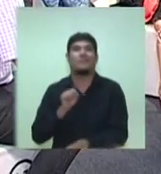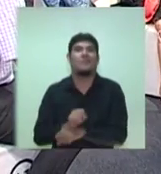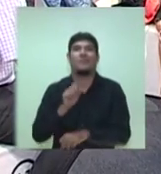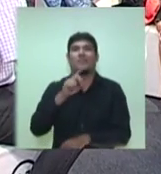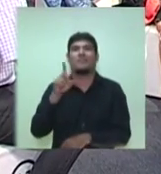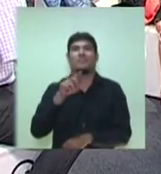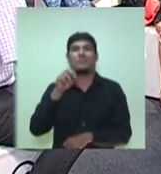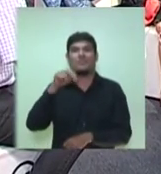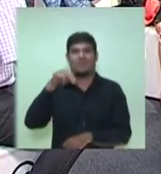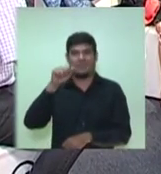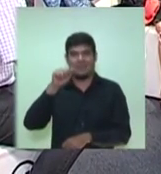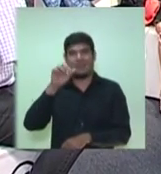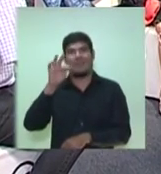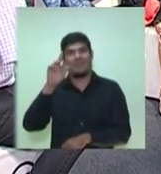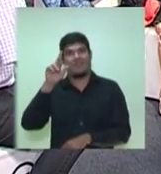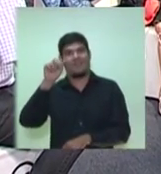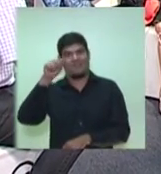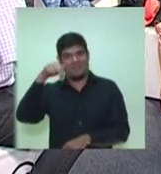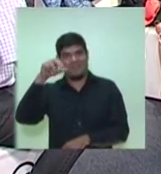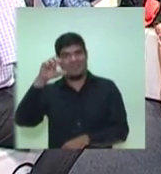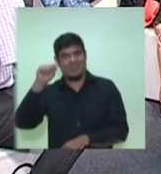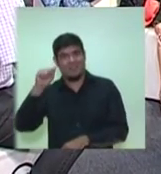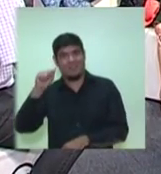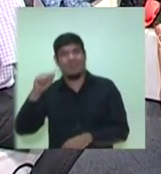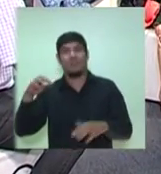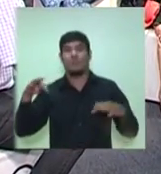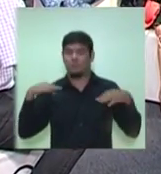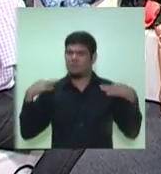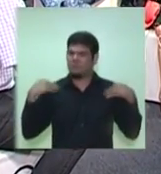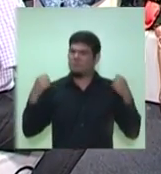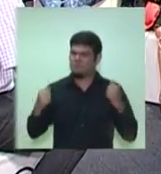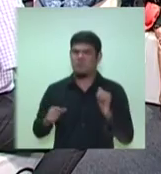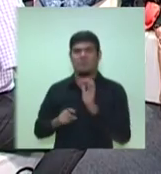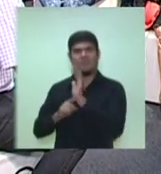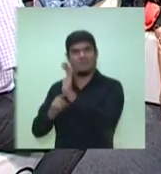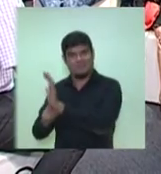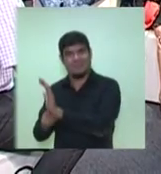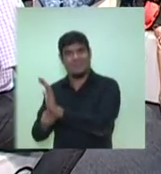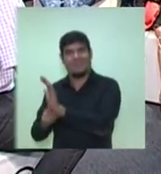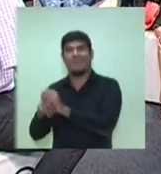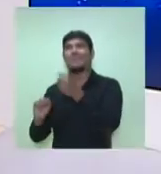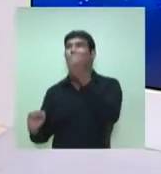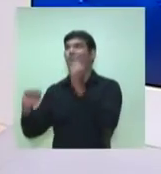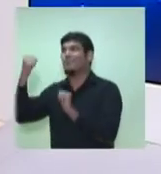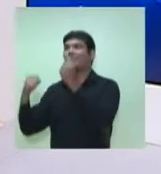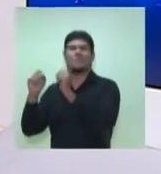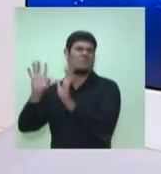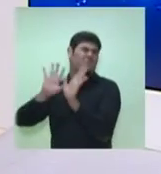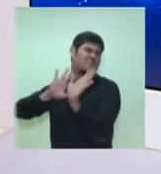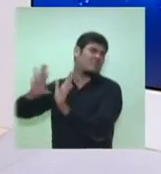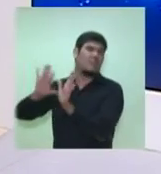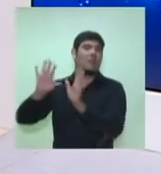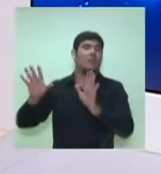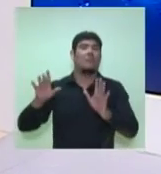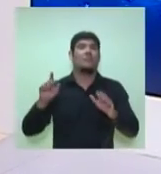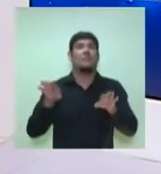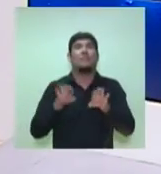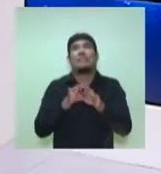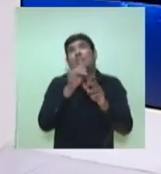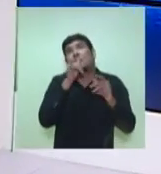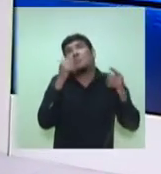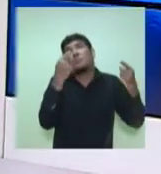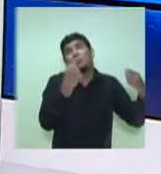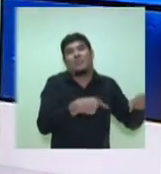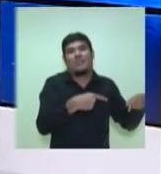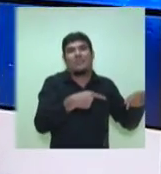pode dar uma boa ajuda nisso aí. No entanto, sejamos há pouco tempo um torneio olímpico de futebol, e os